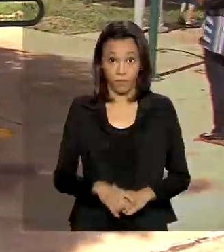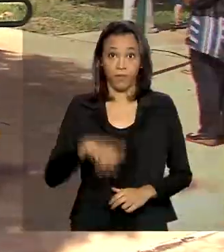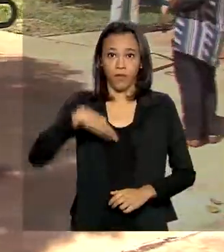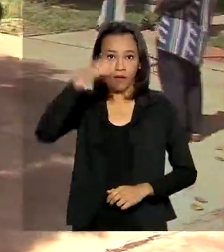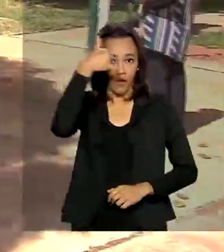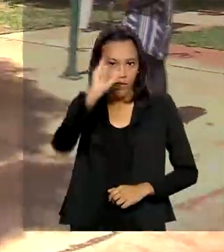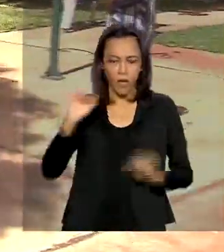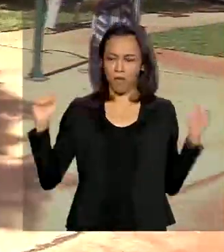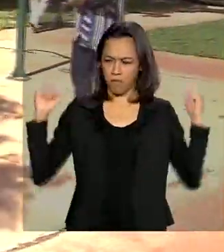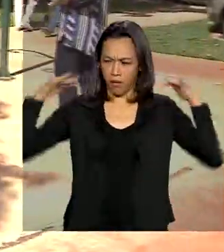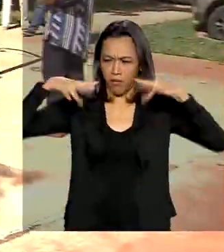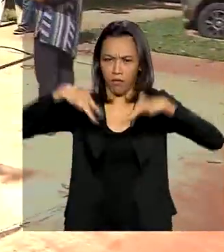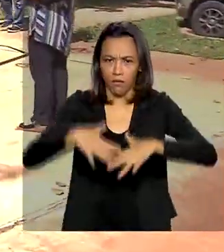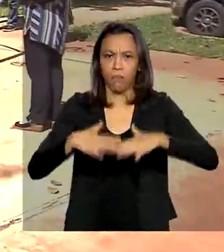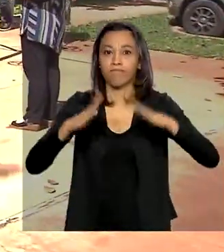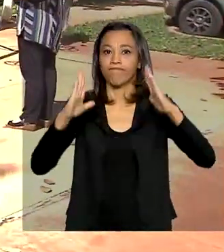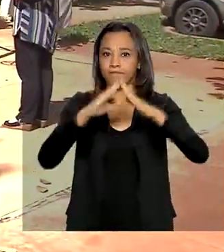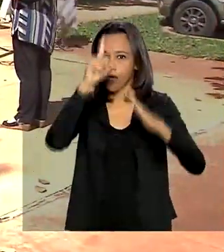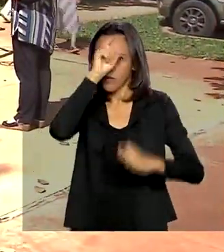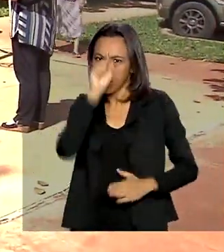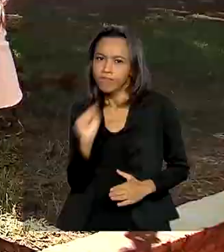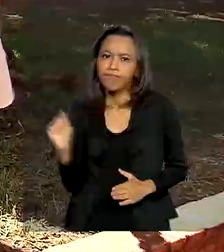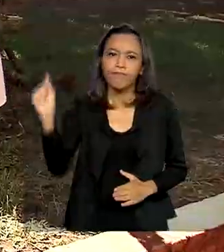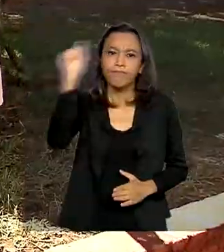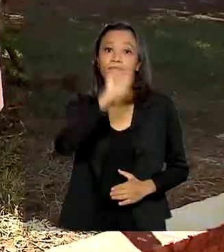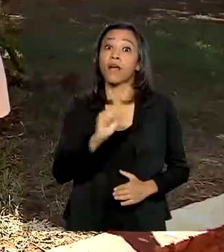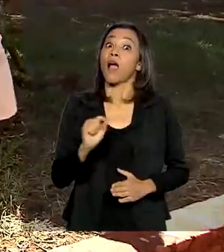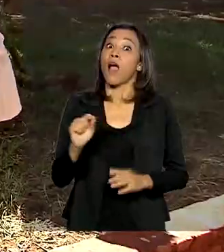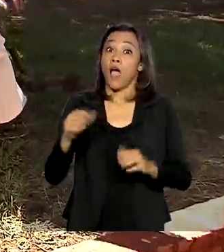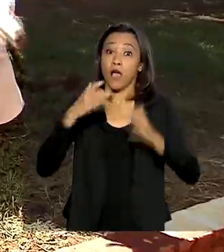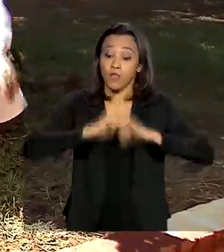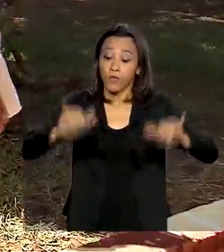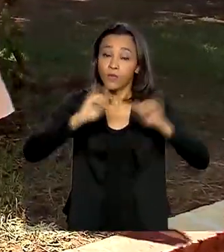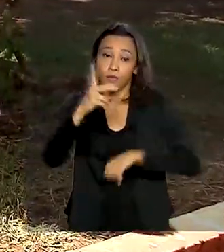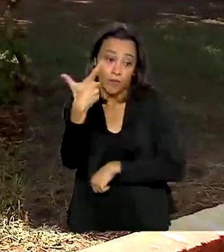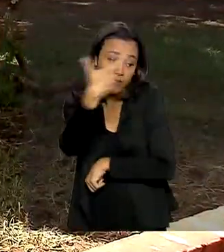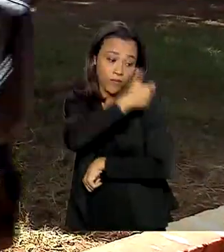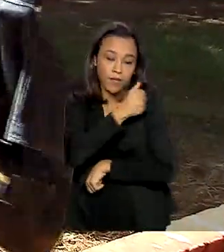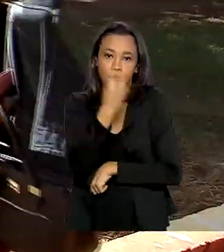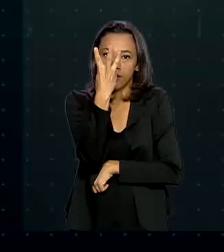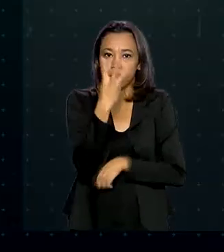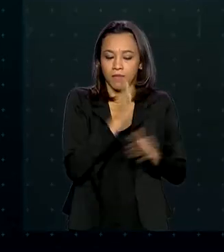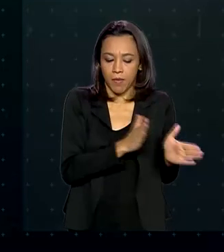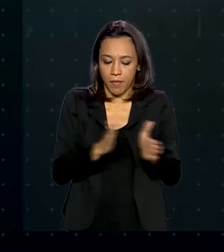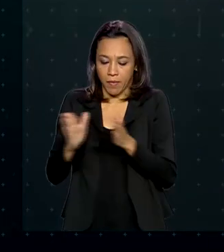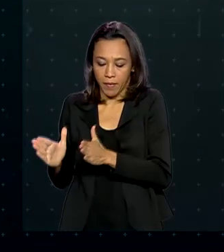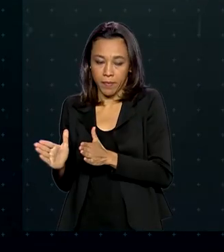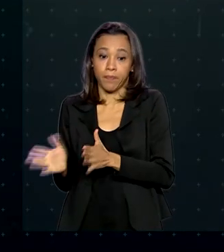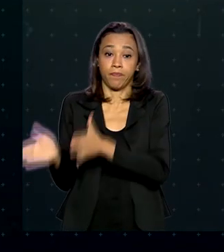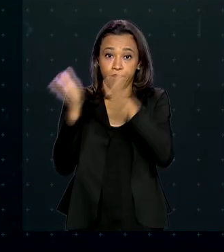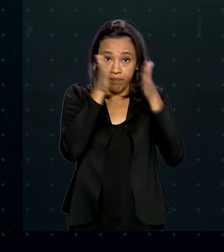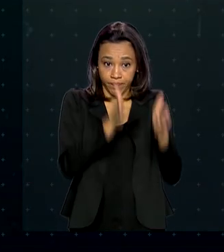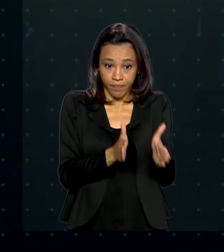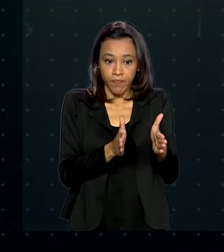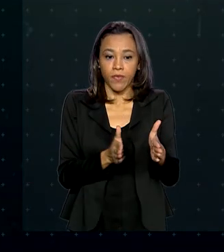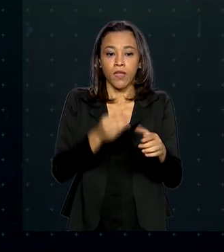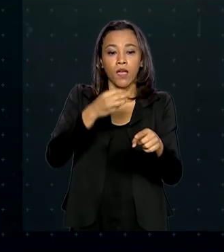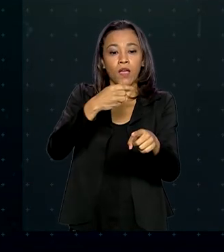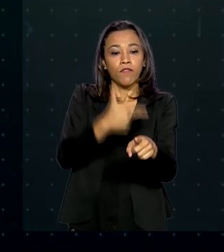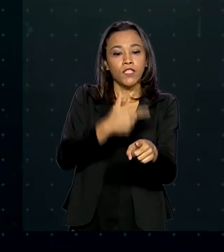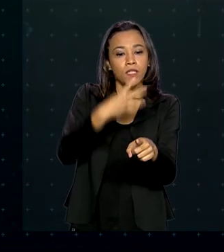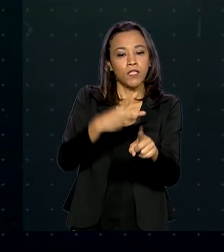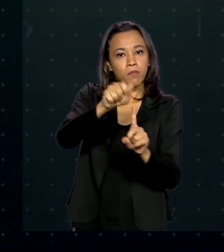evitar aglomeração nos postos, a campanha foi dividida em três etapas. A partir de 23 de